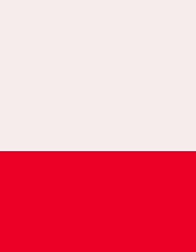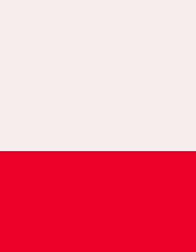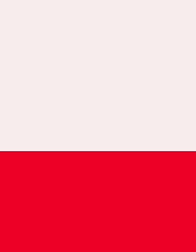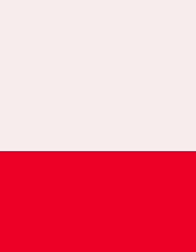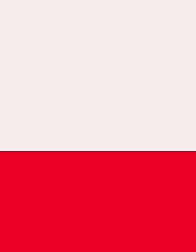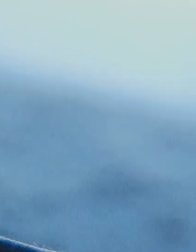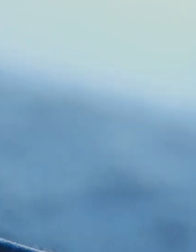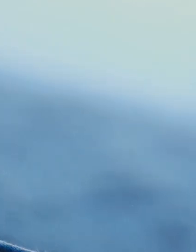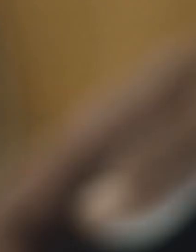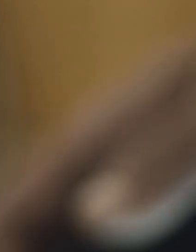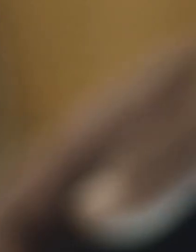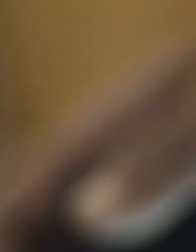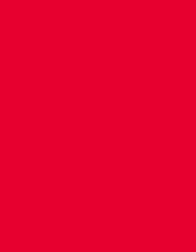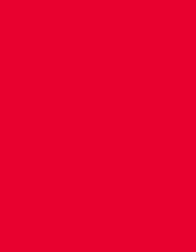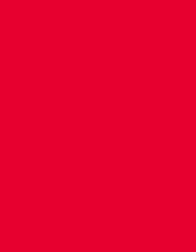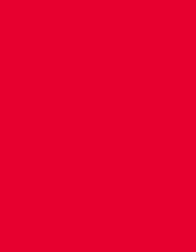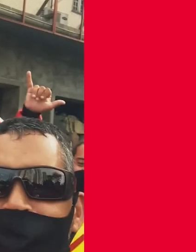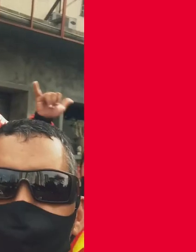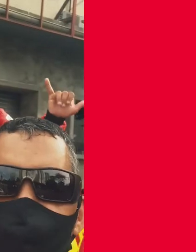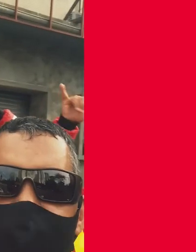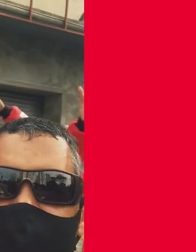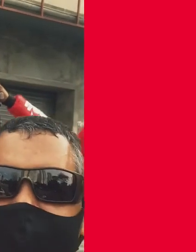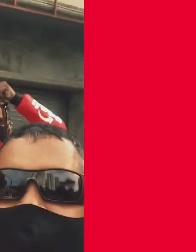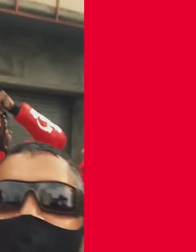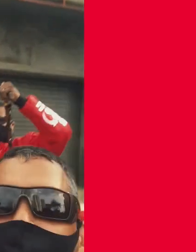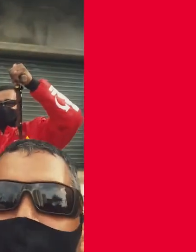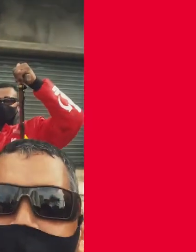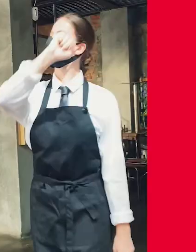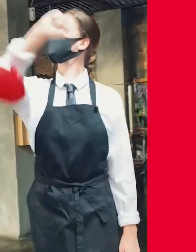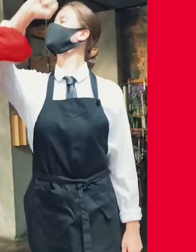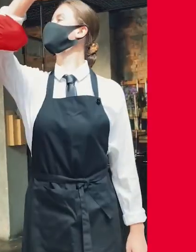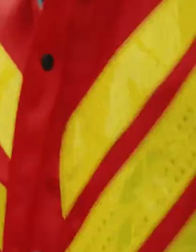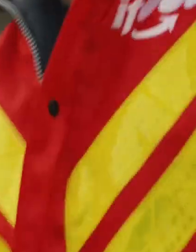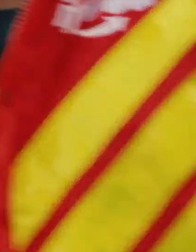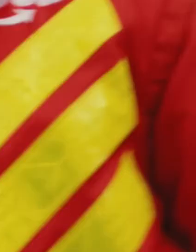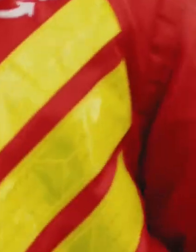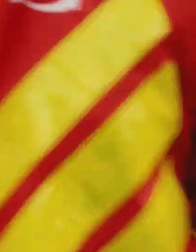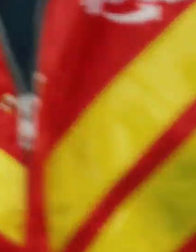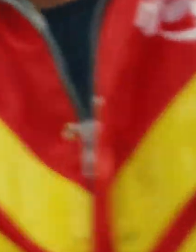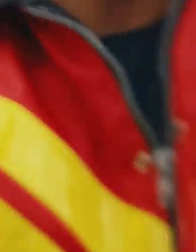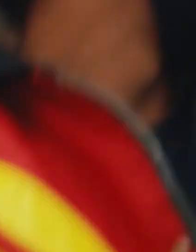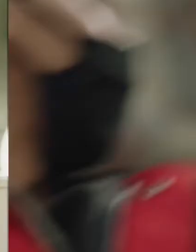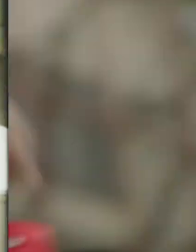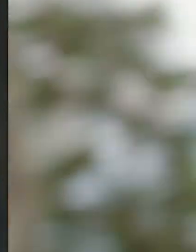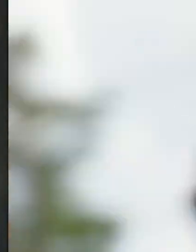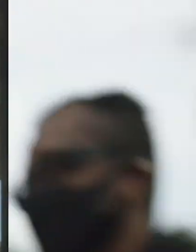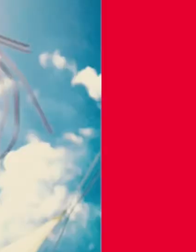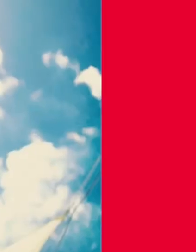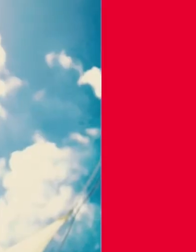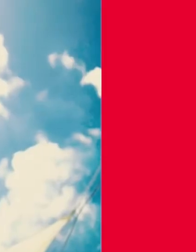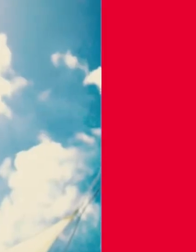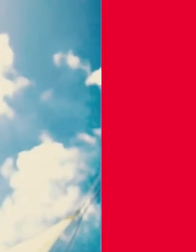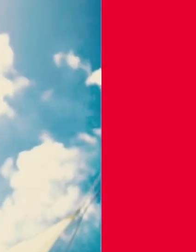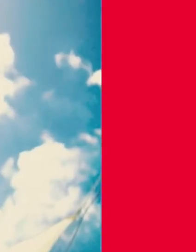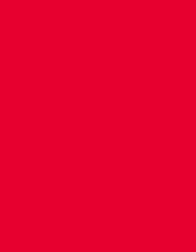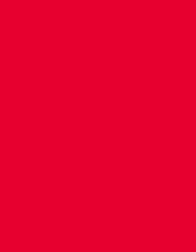impede que eu repita É bonita É bonita É bonito